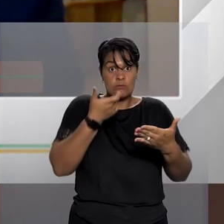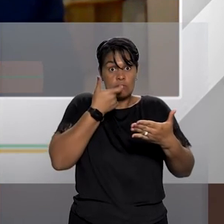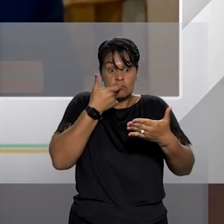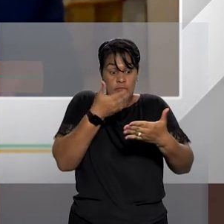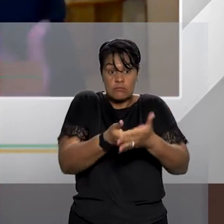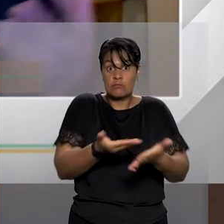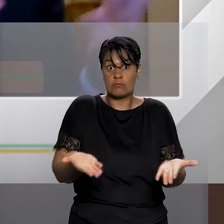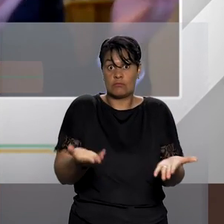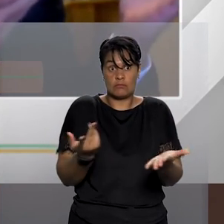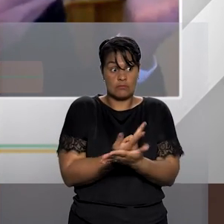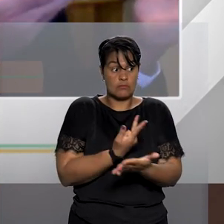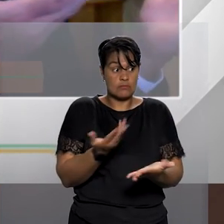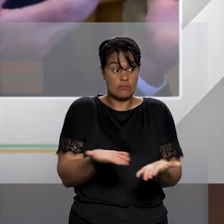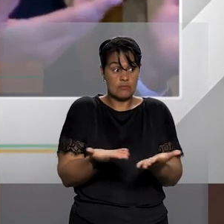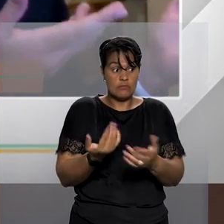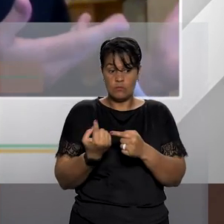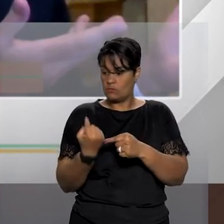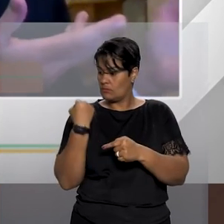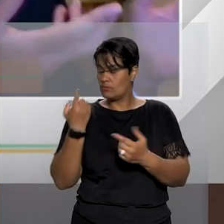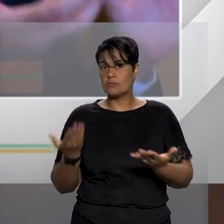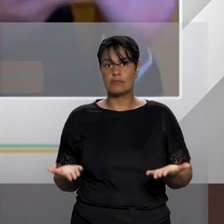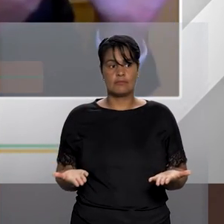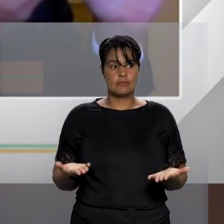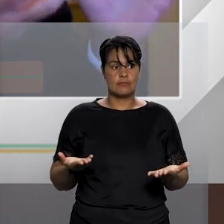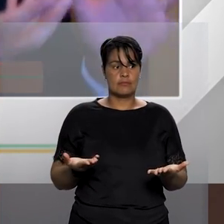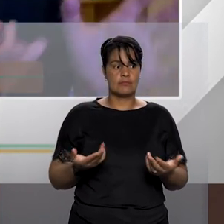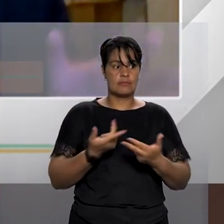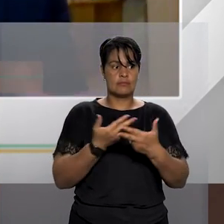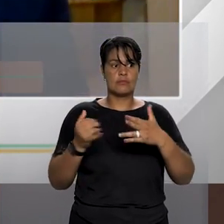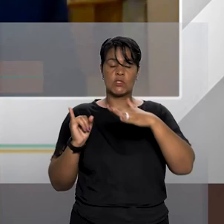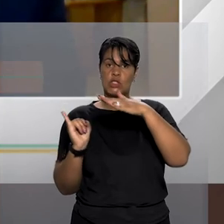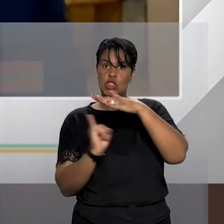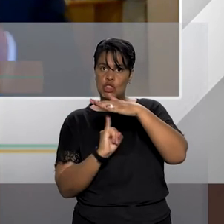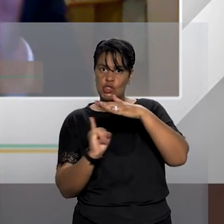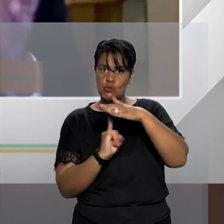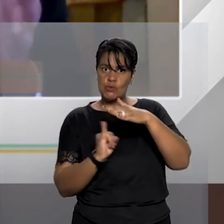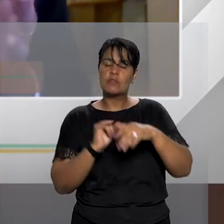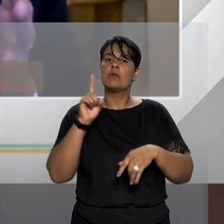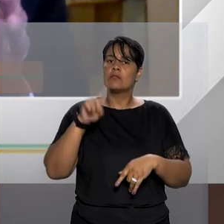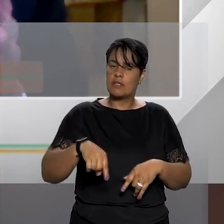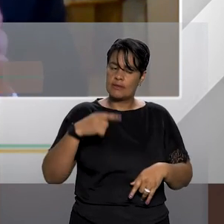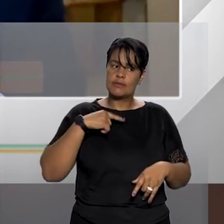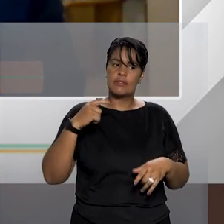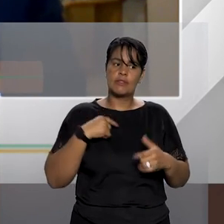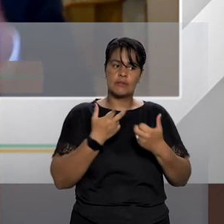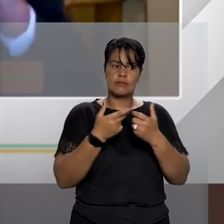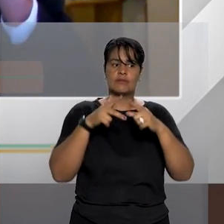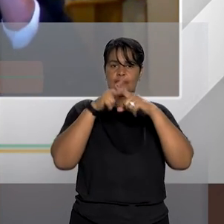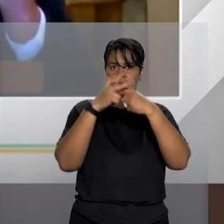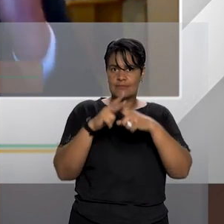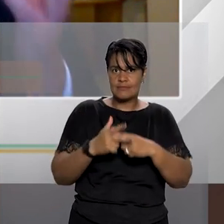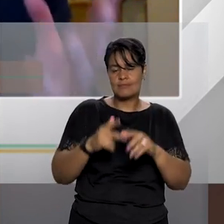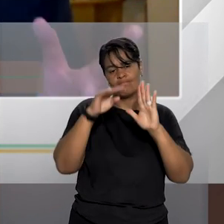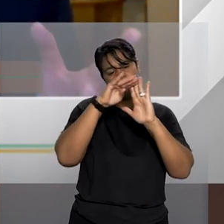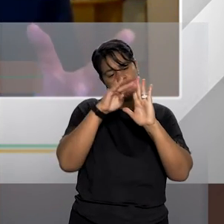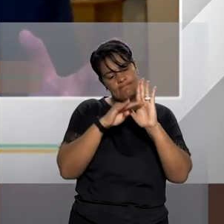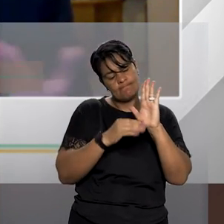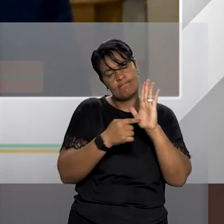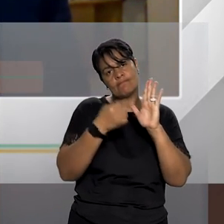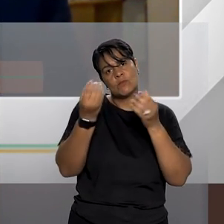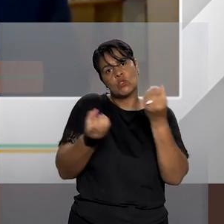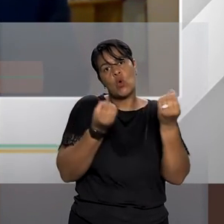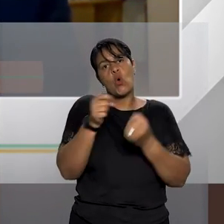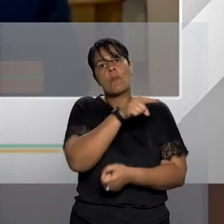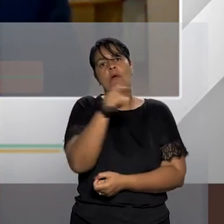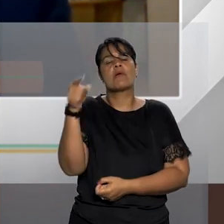jurídica brasileira e as instituições jurídicas elas moldam as racionalidades moldam como as pessoas raciocinam sobre os